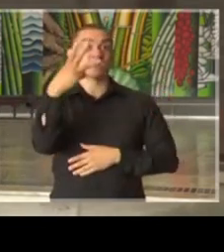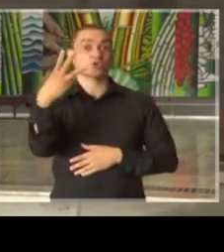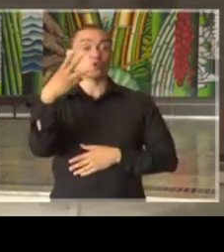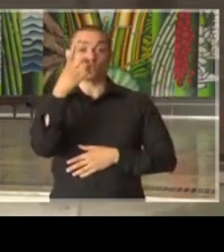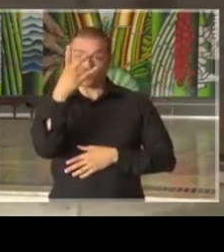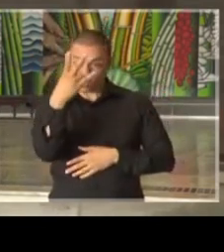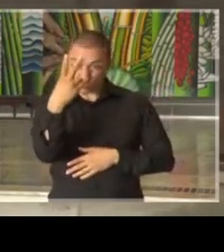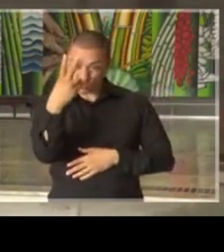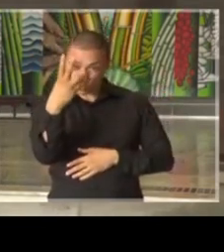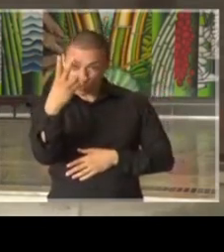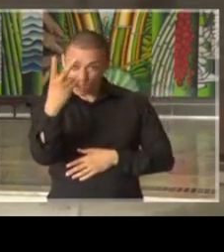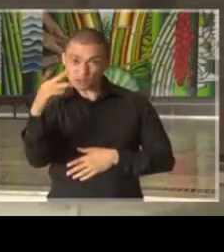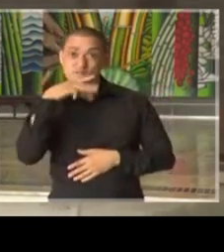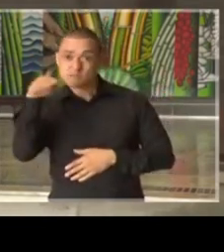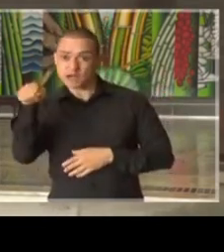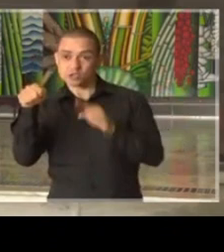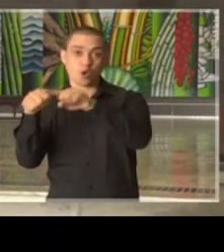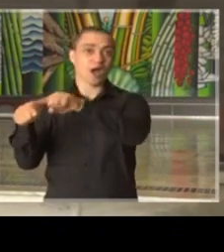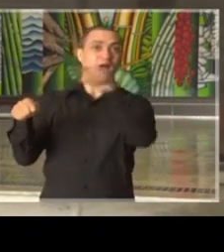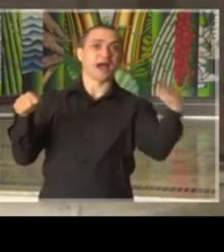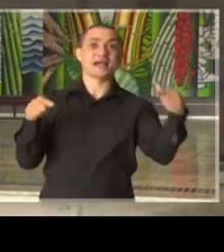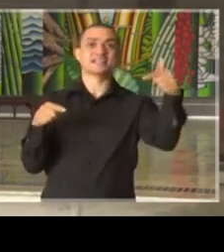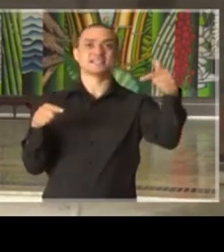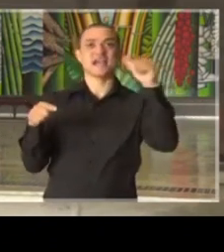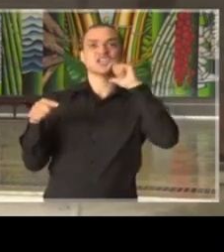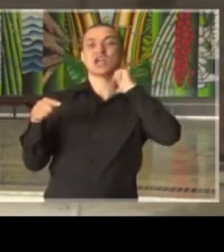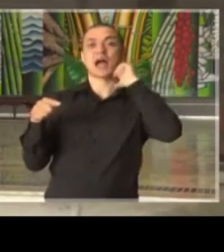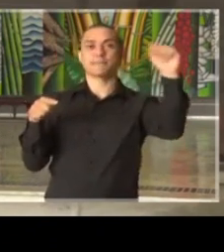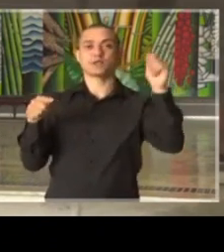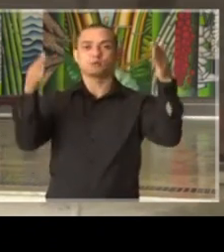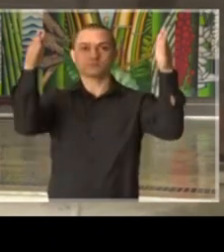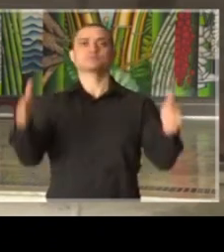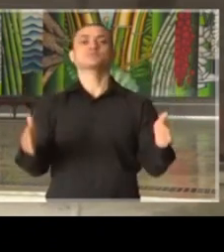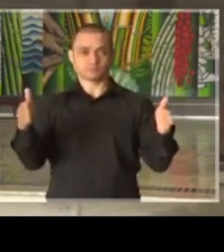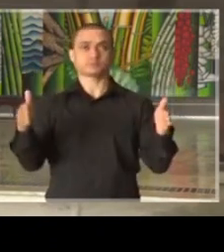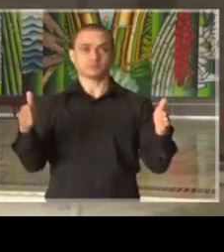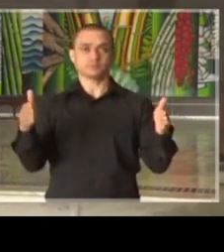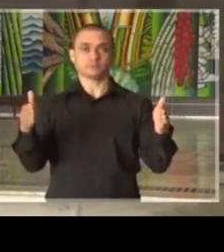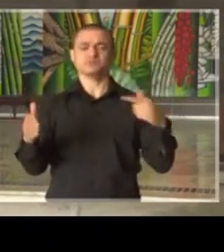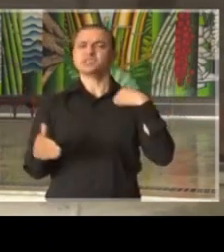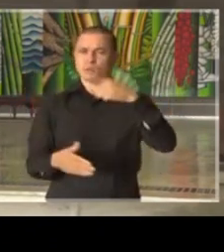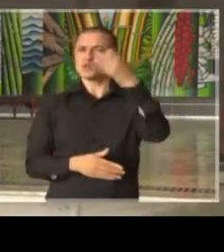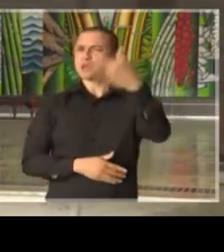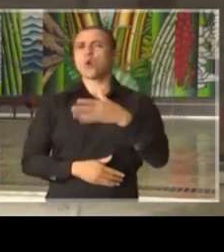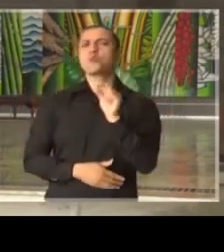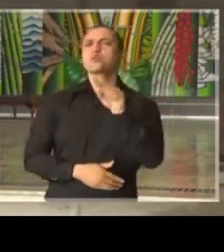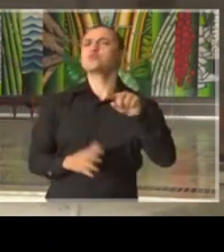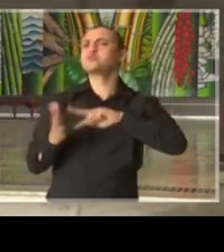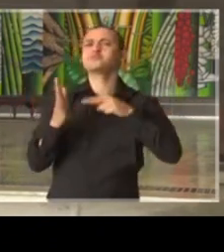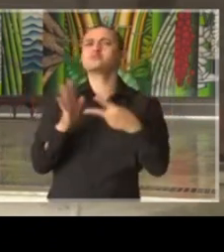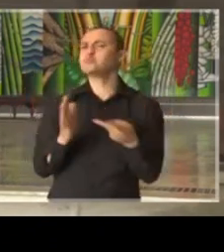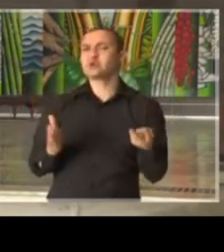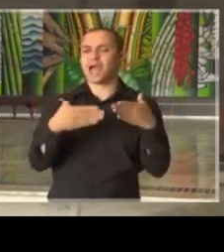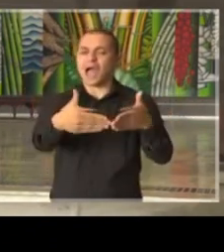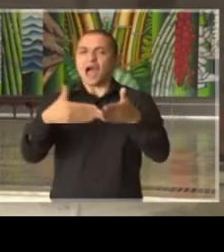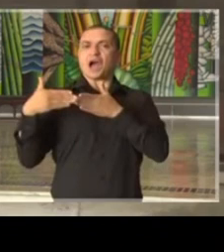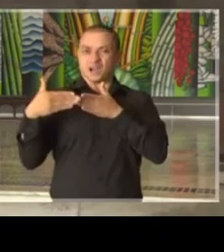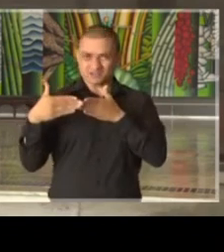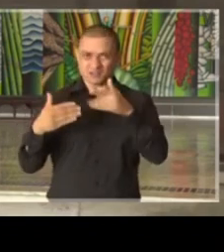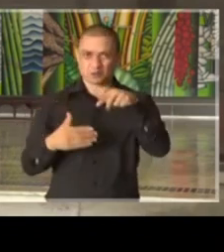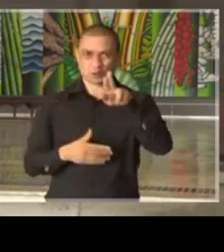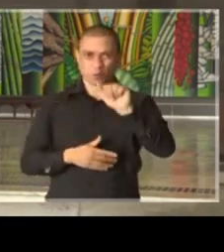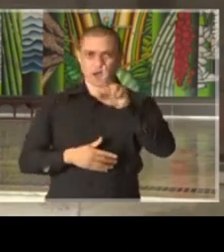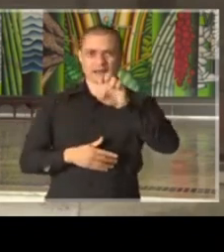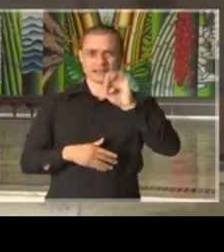até o dia 7 de abril. Na sequência, vamos explicar o que é a quarentena, o que ela